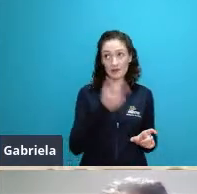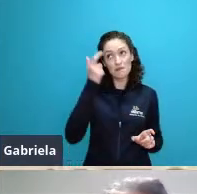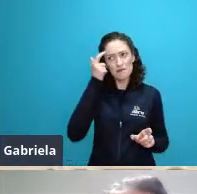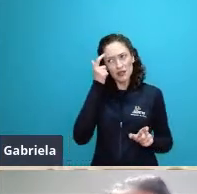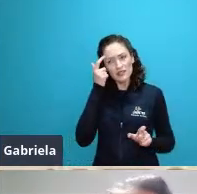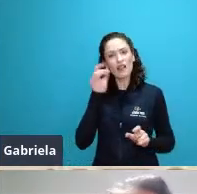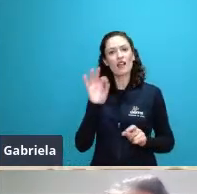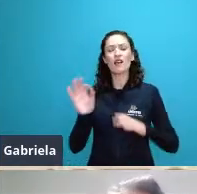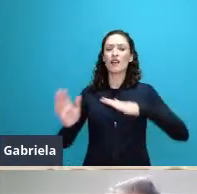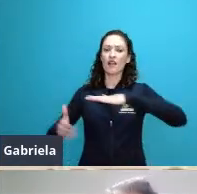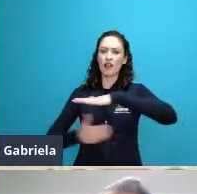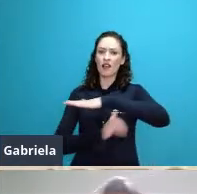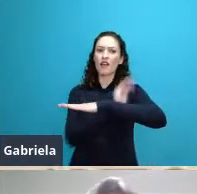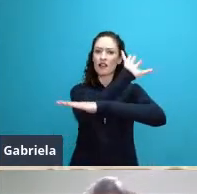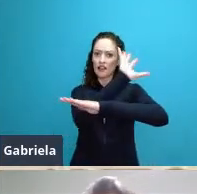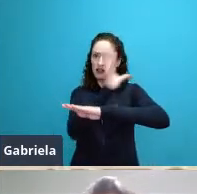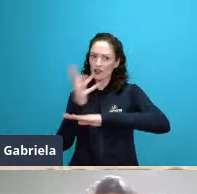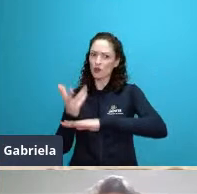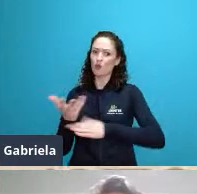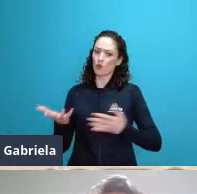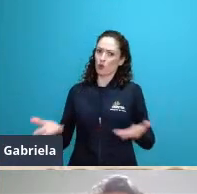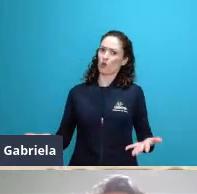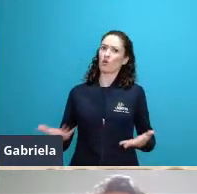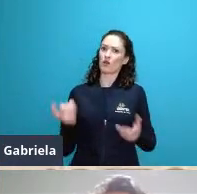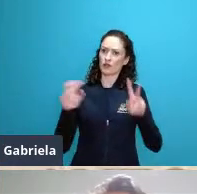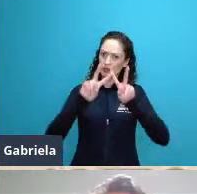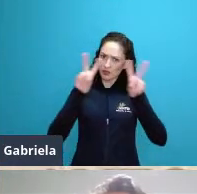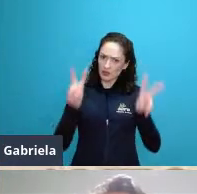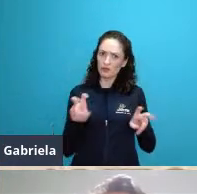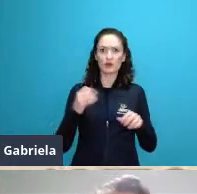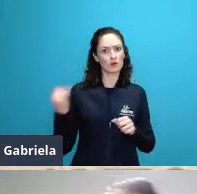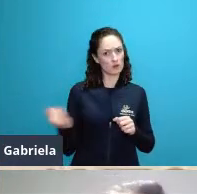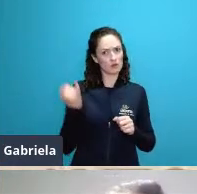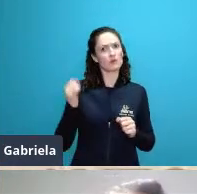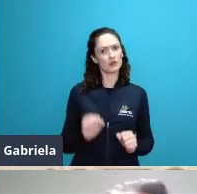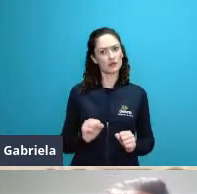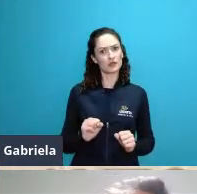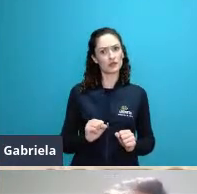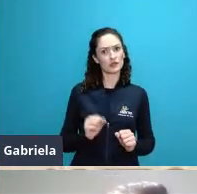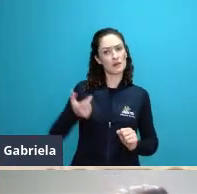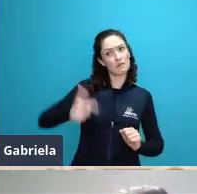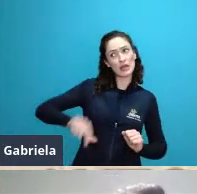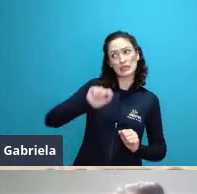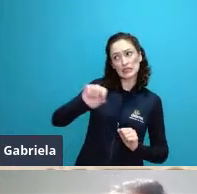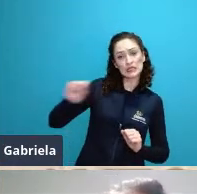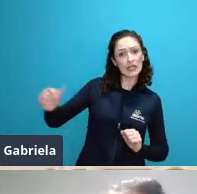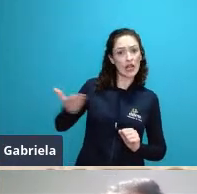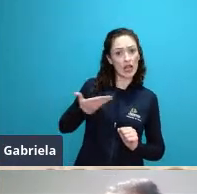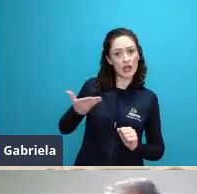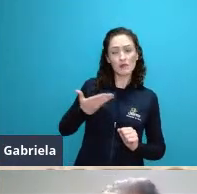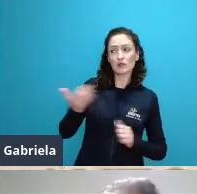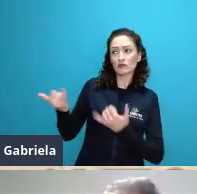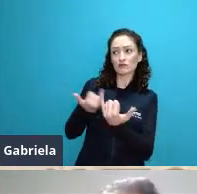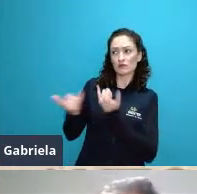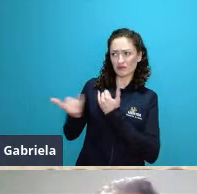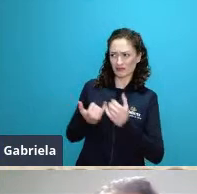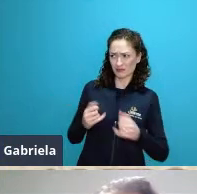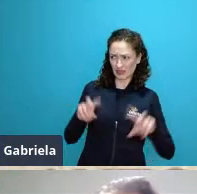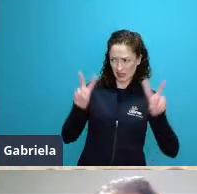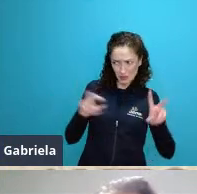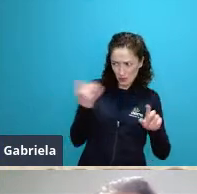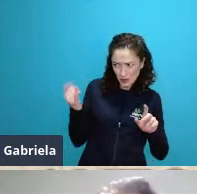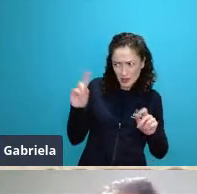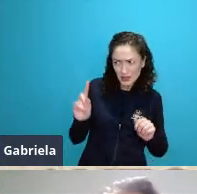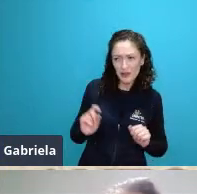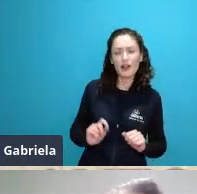falava e se sentia provocado quando os colegas dele comentavam que a ecologia não era disciplina ou não era tão importante ele comentava